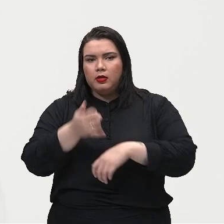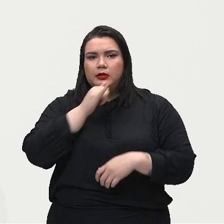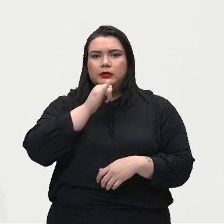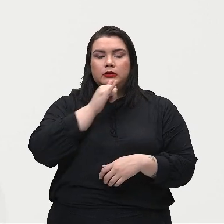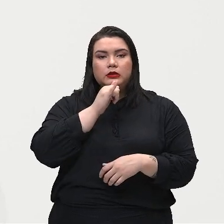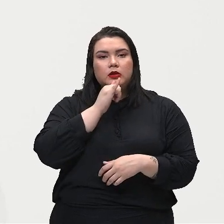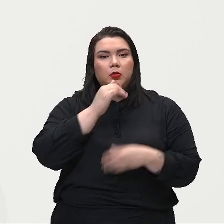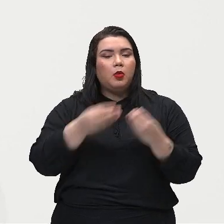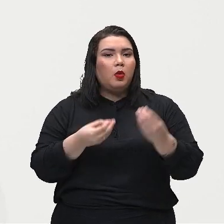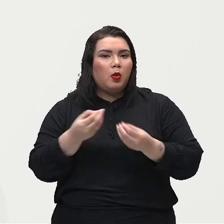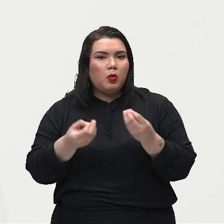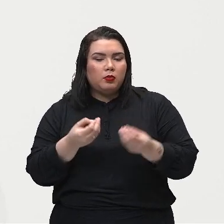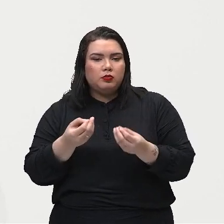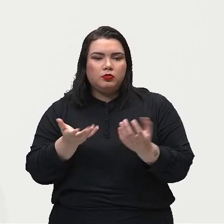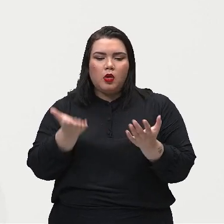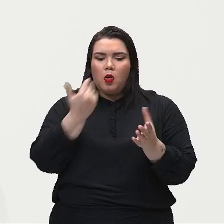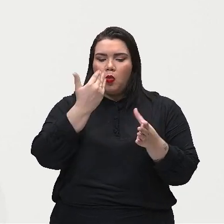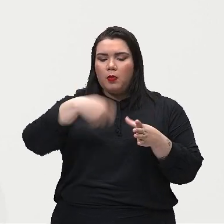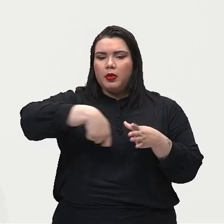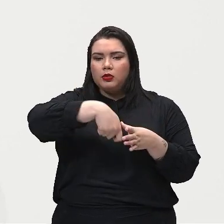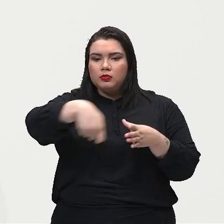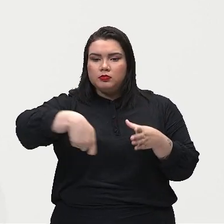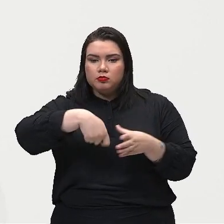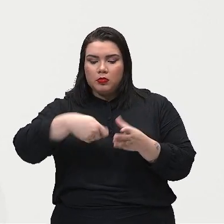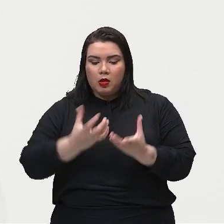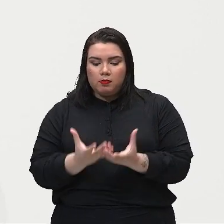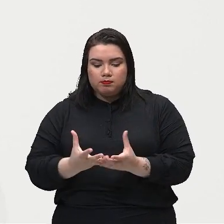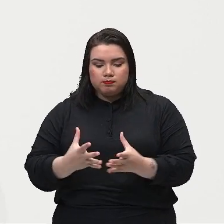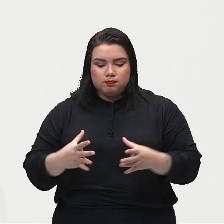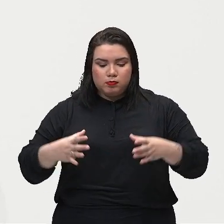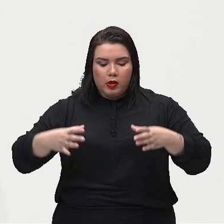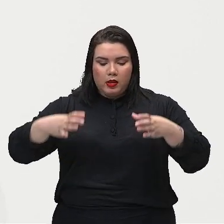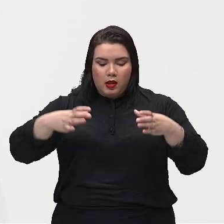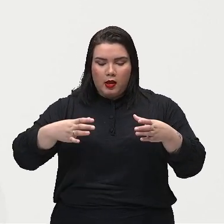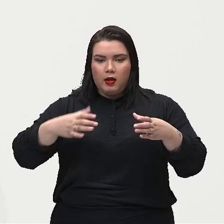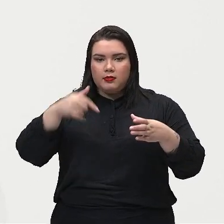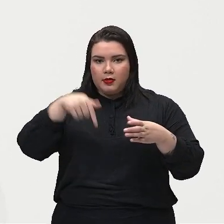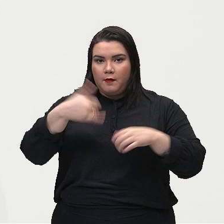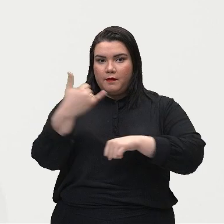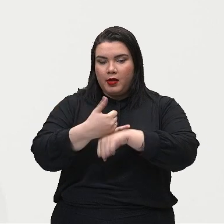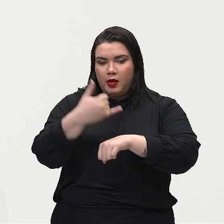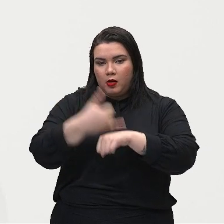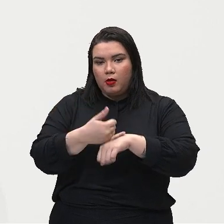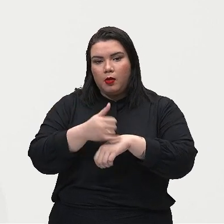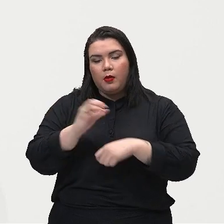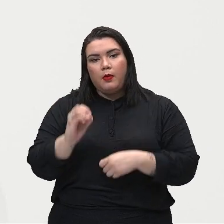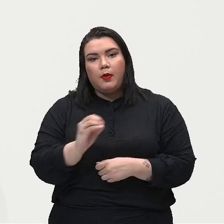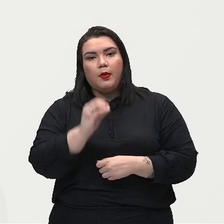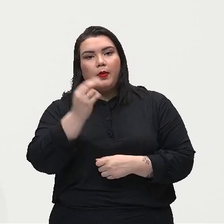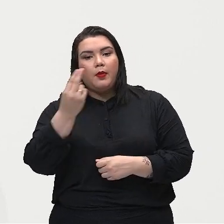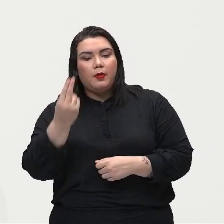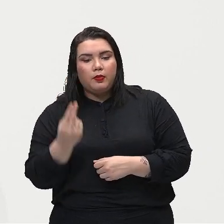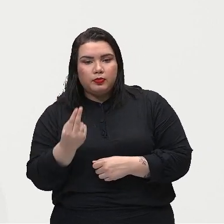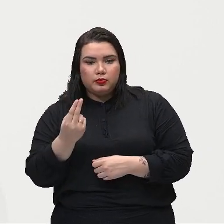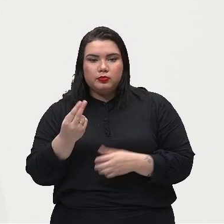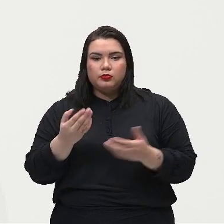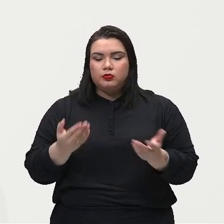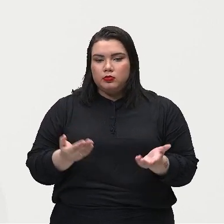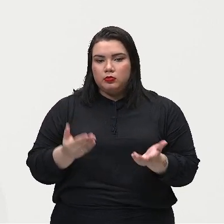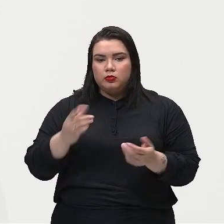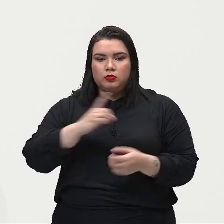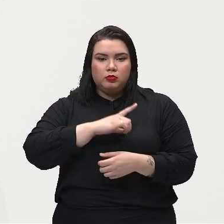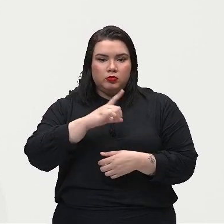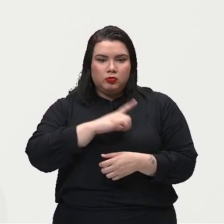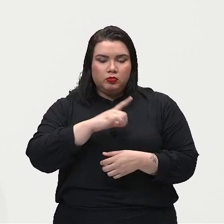tá cozinhando uma comida, uma panela de metal, tá? Ou quando você tá ali tendo um